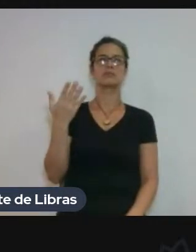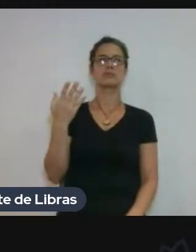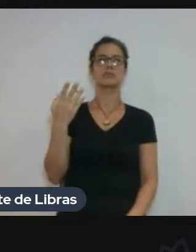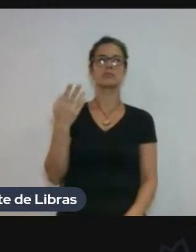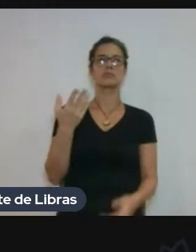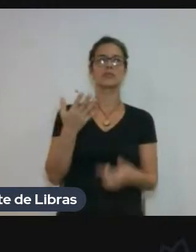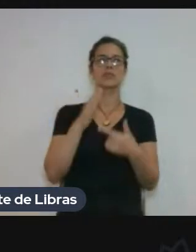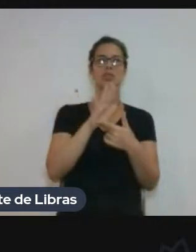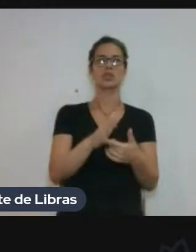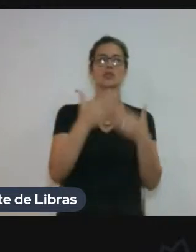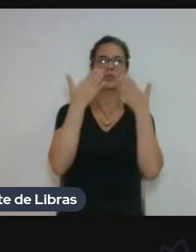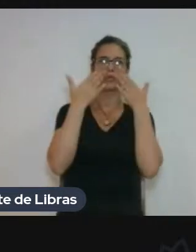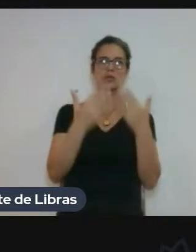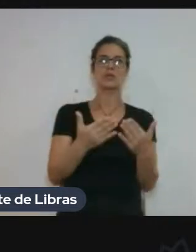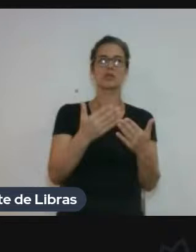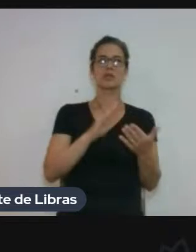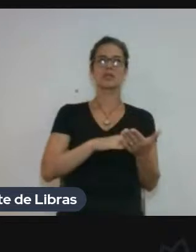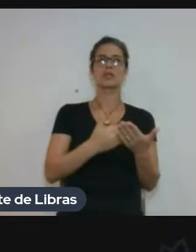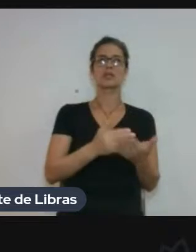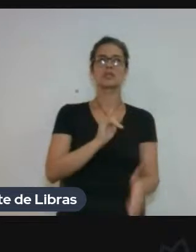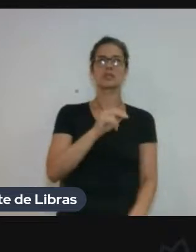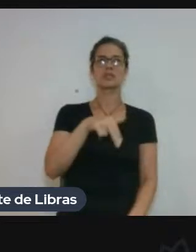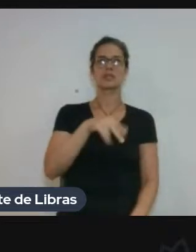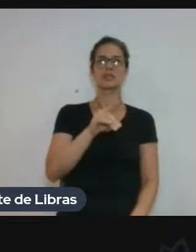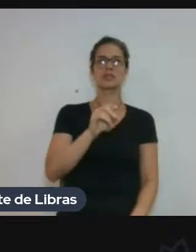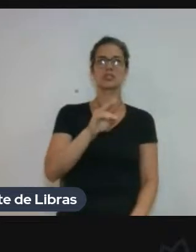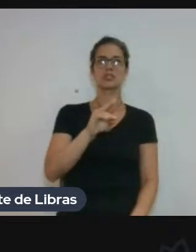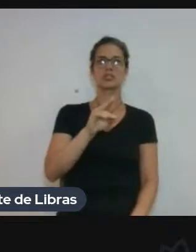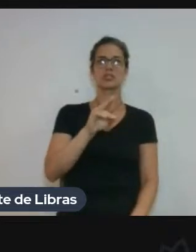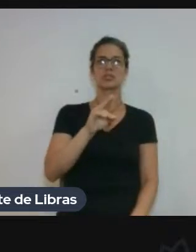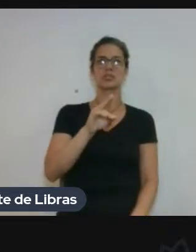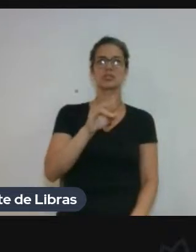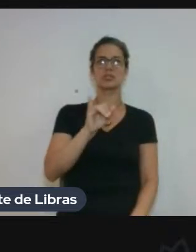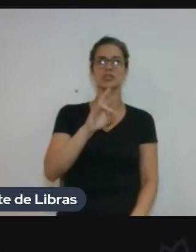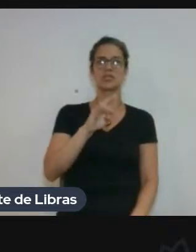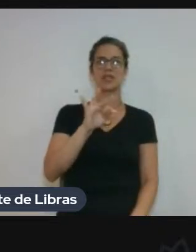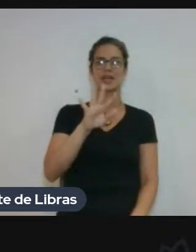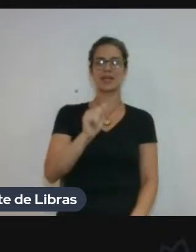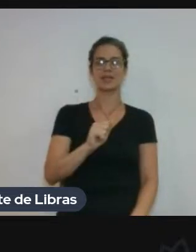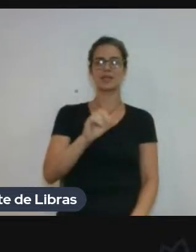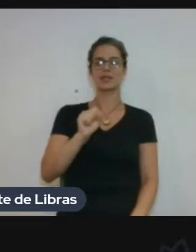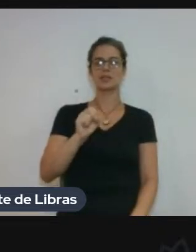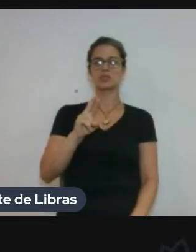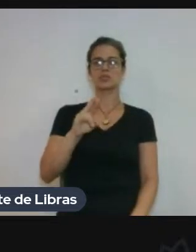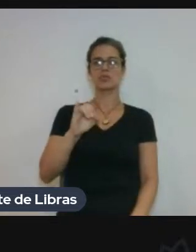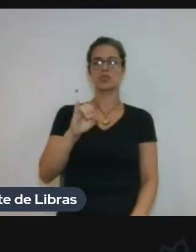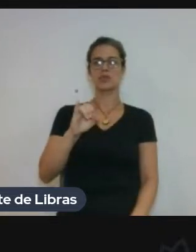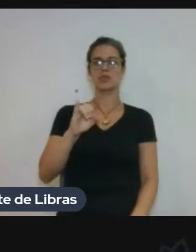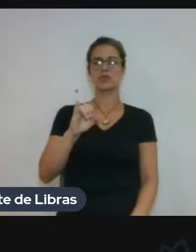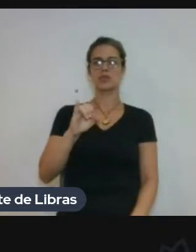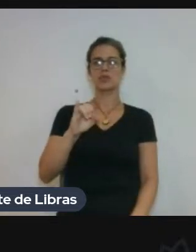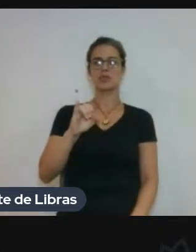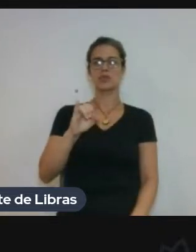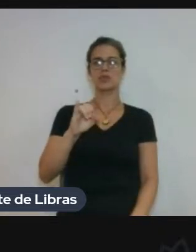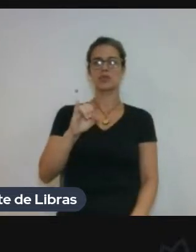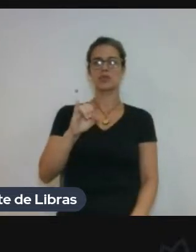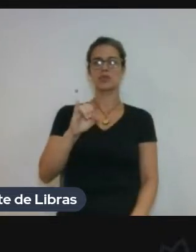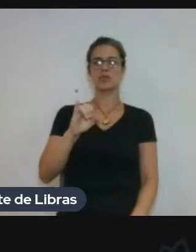indiretas do sueco. Vocês lembram? E aí, ah, por que que tem... Aí, eu perguntei...